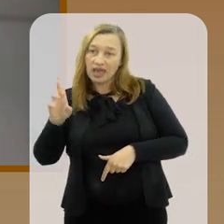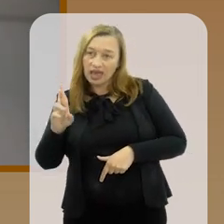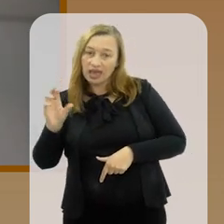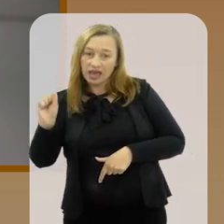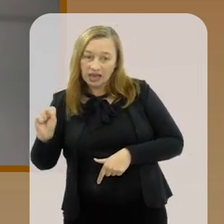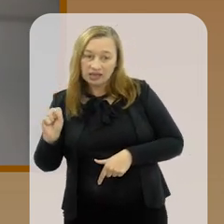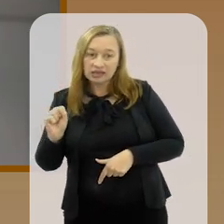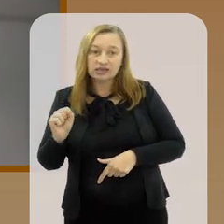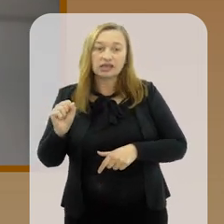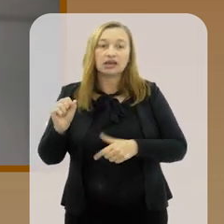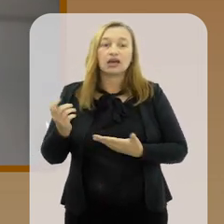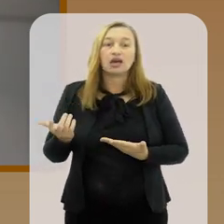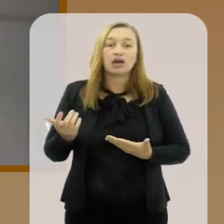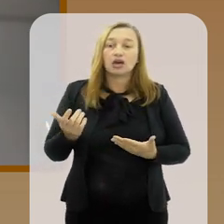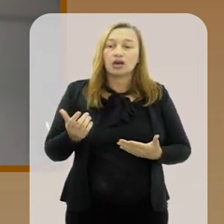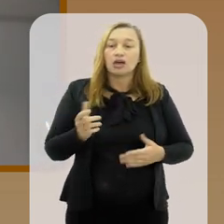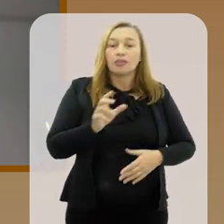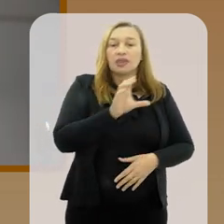Universidade de Zurich.